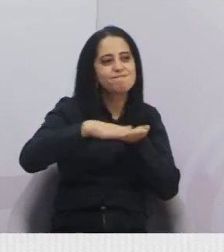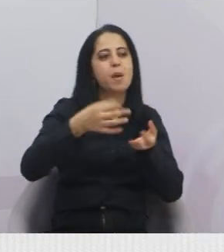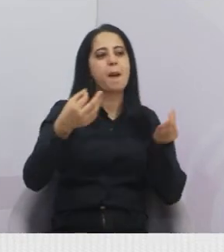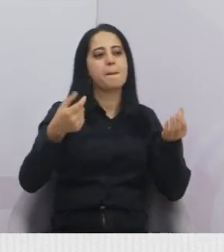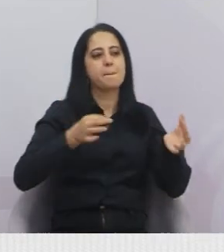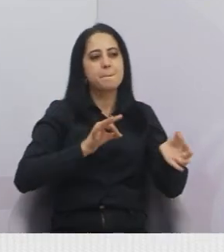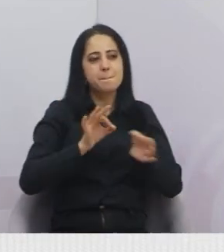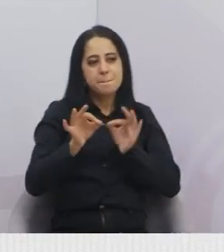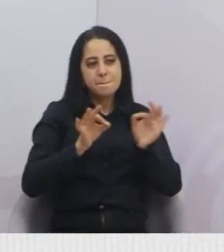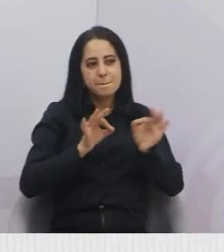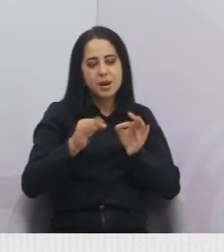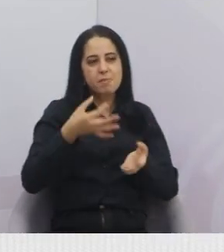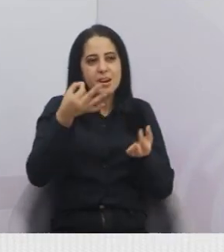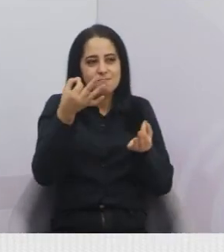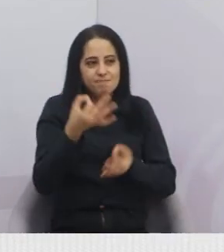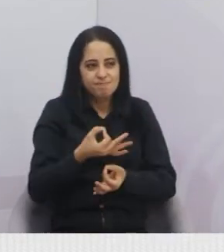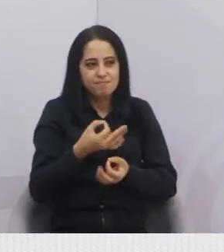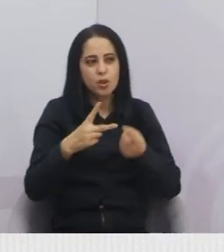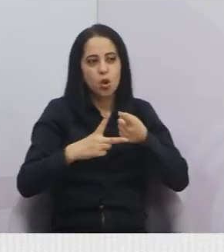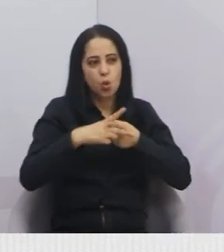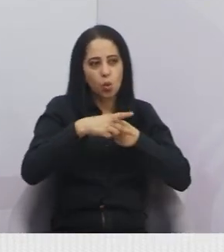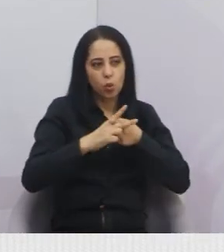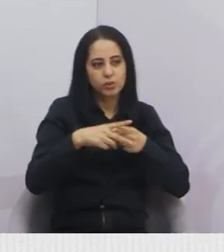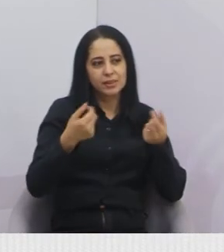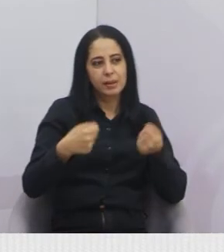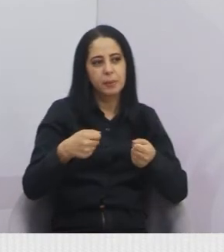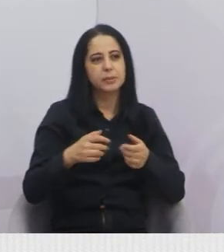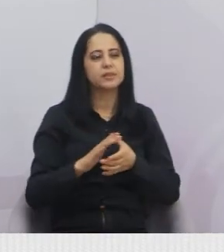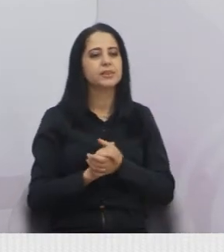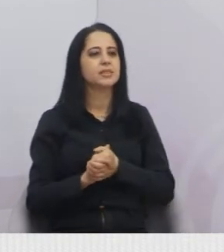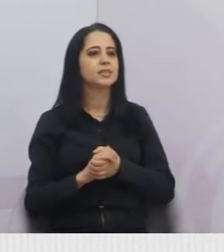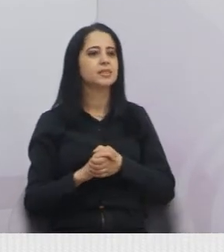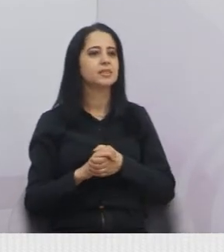vão estar consertando. Próximo.